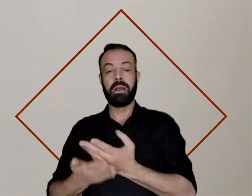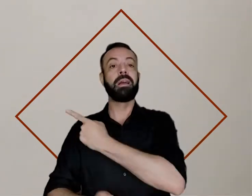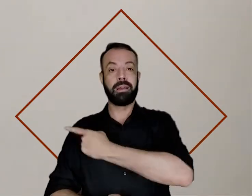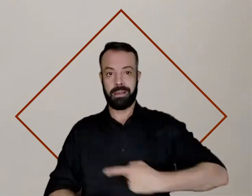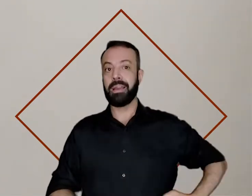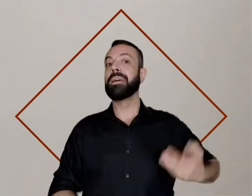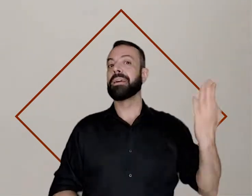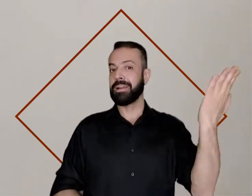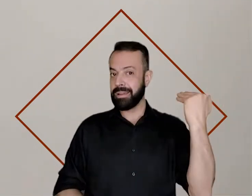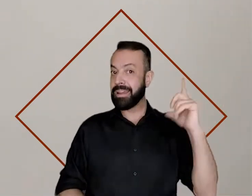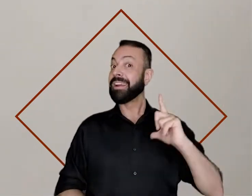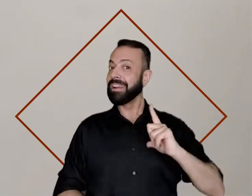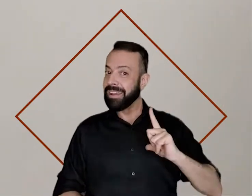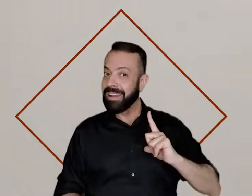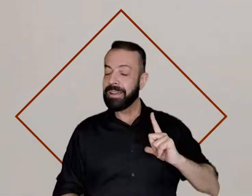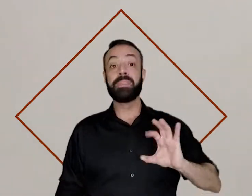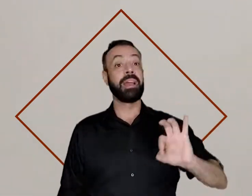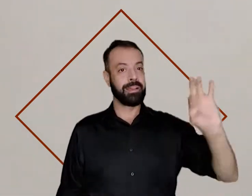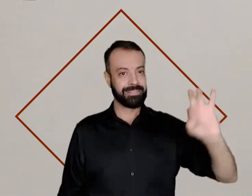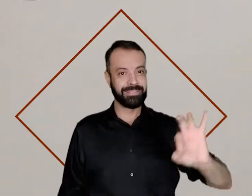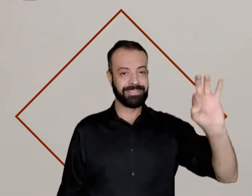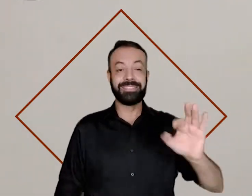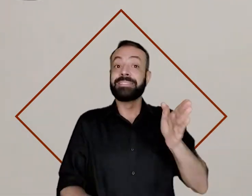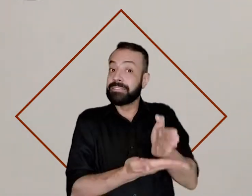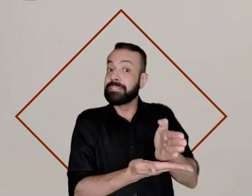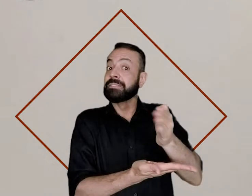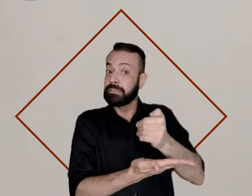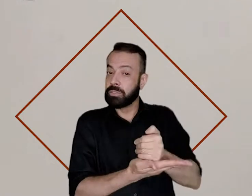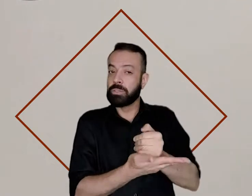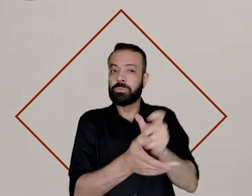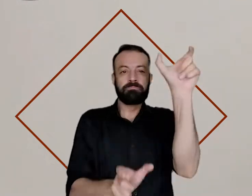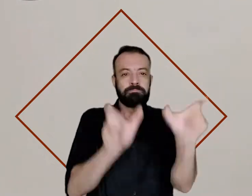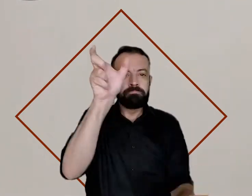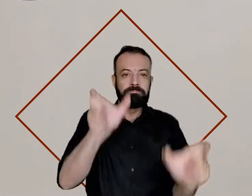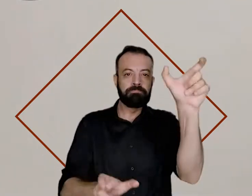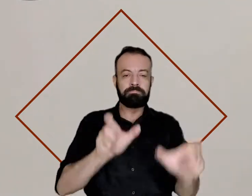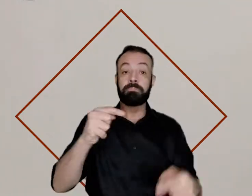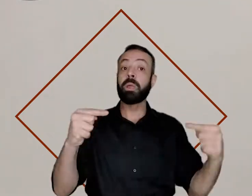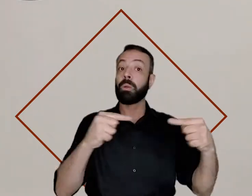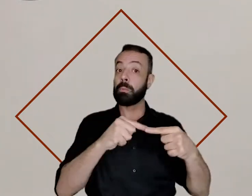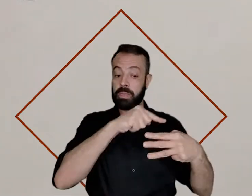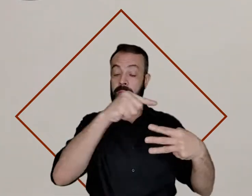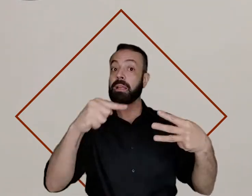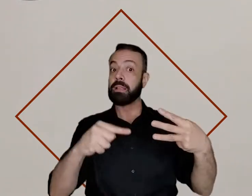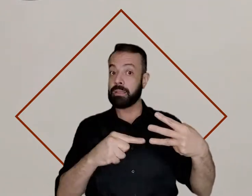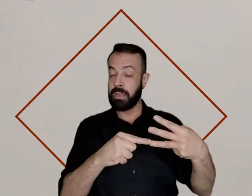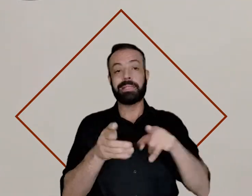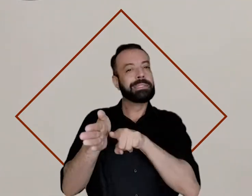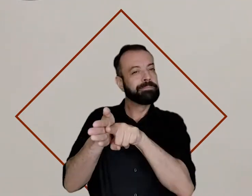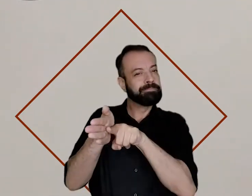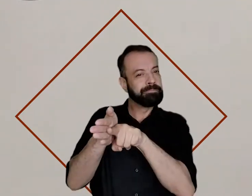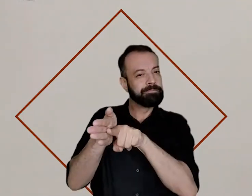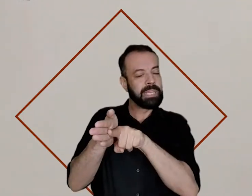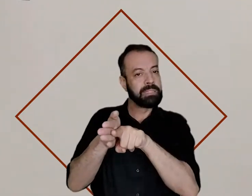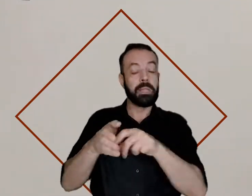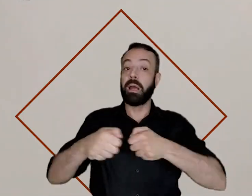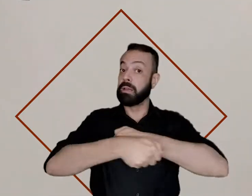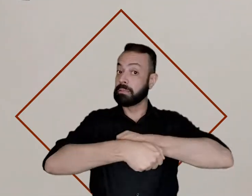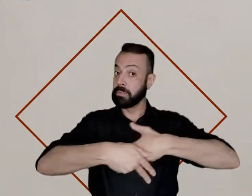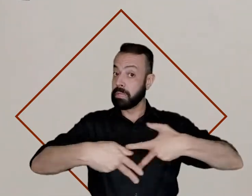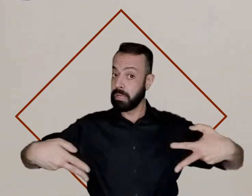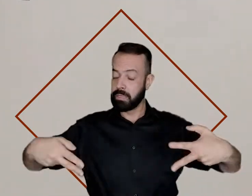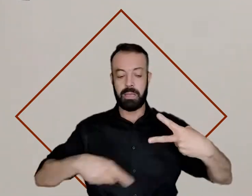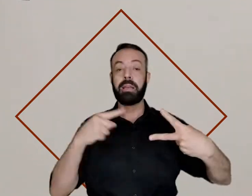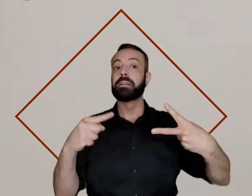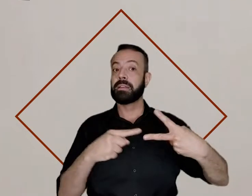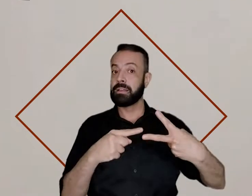vieram de escolas públicas. Esse percentual é dividido entre as pessoas que se enquadram nos critérios étnicos